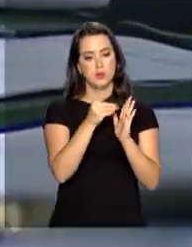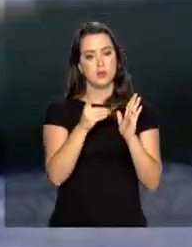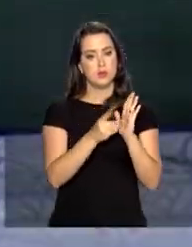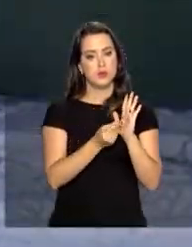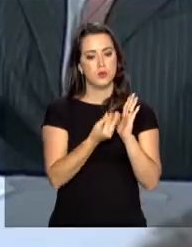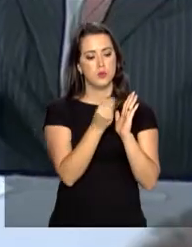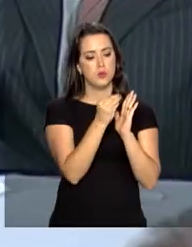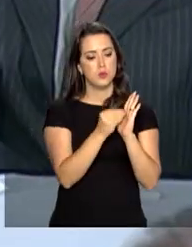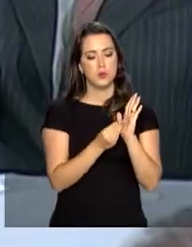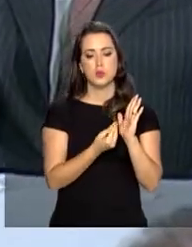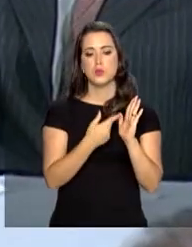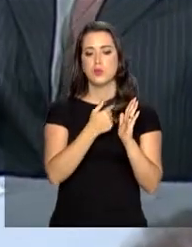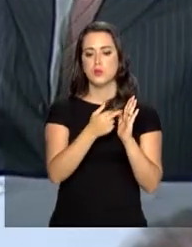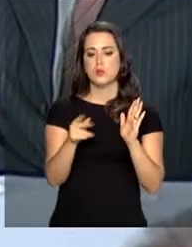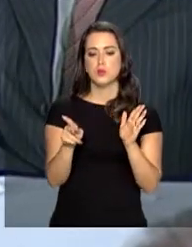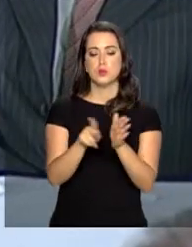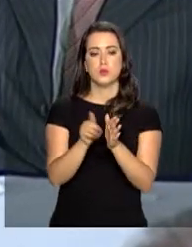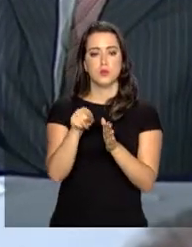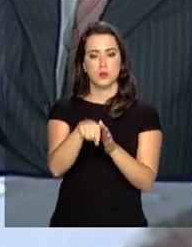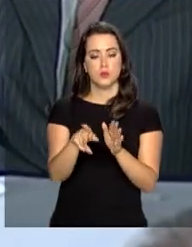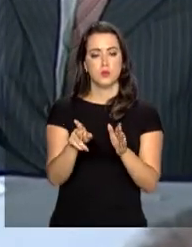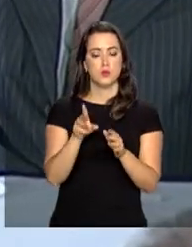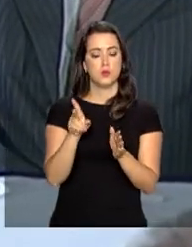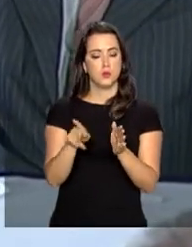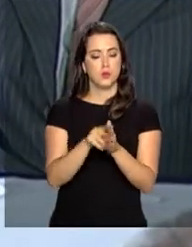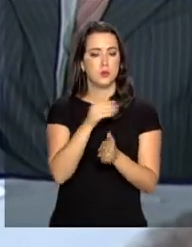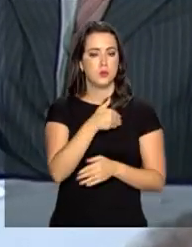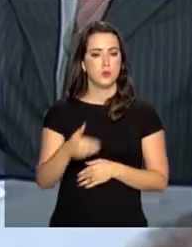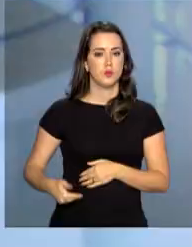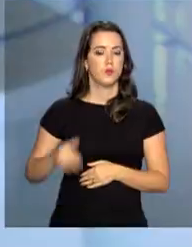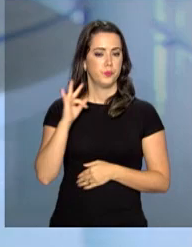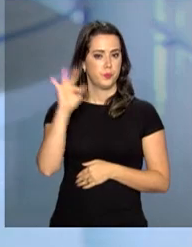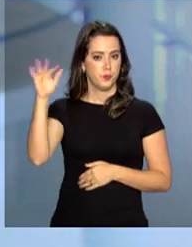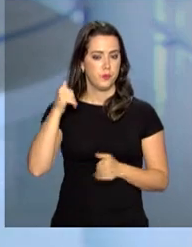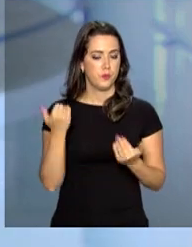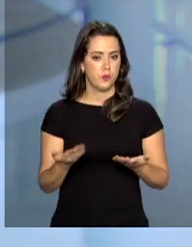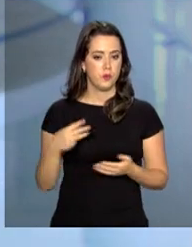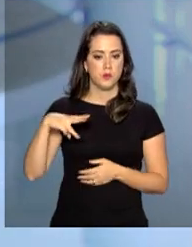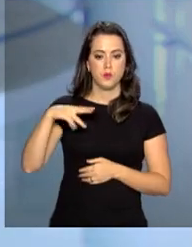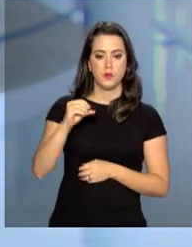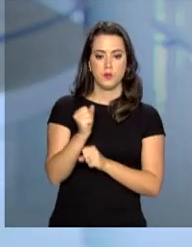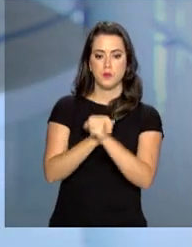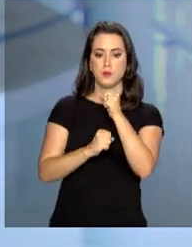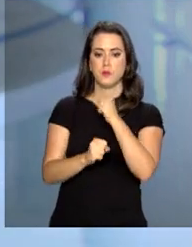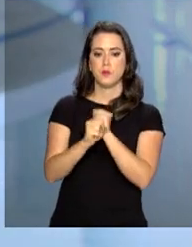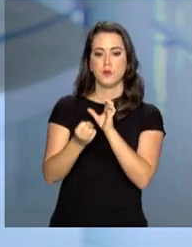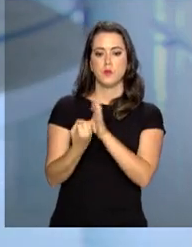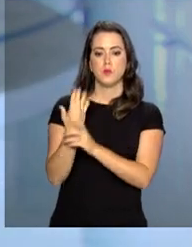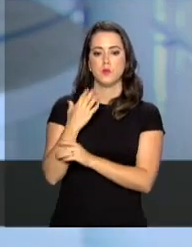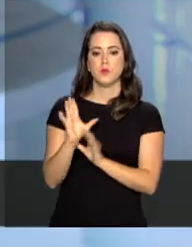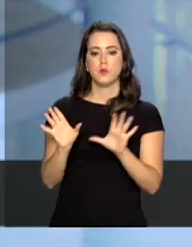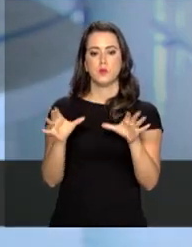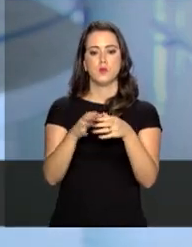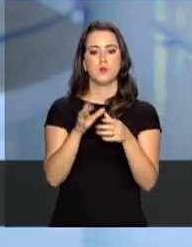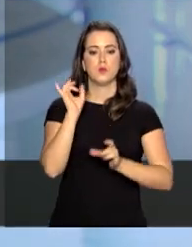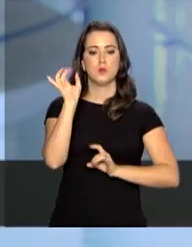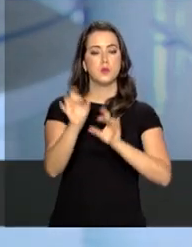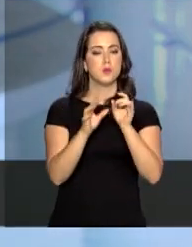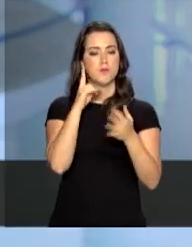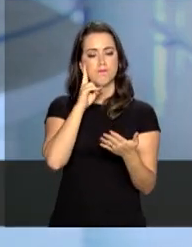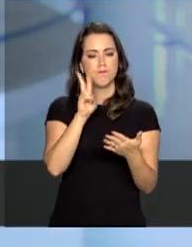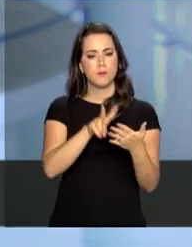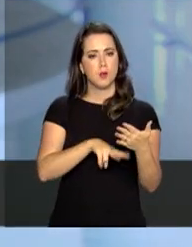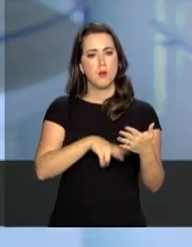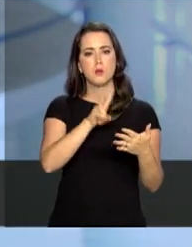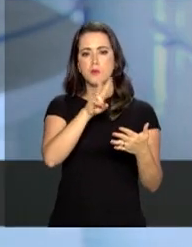consolidam atos normativos editados pelo Poder Executivo Federal. Em março do ano passado, foi criada uma comissão para revisar